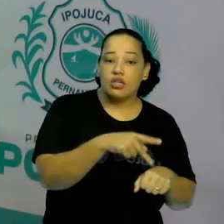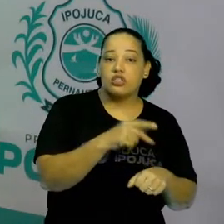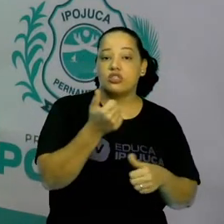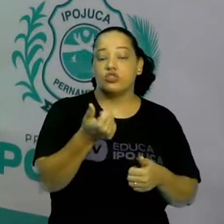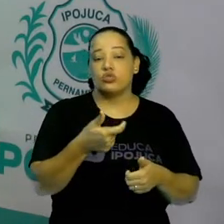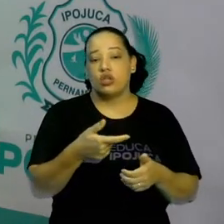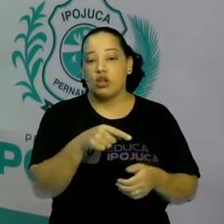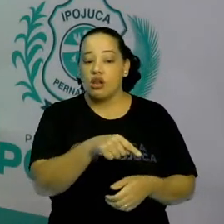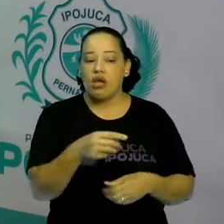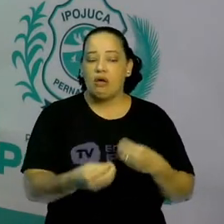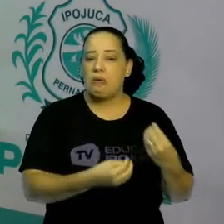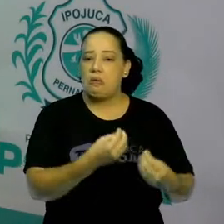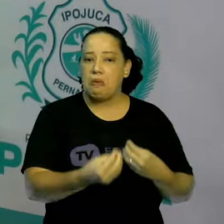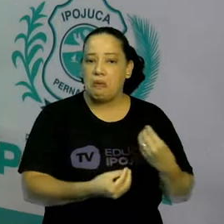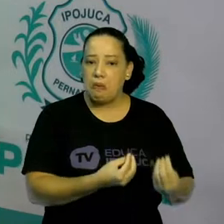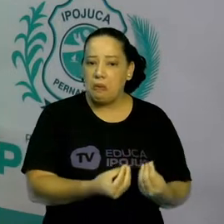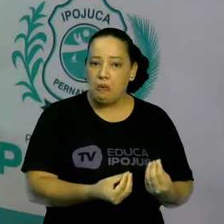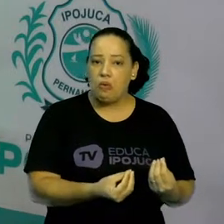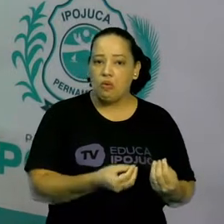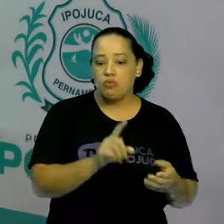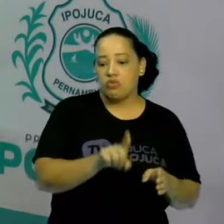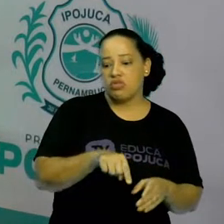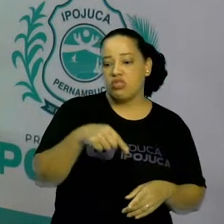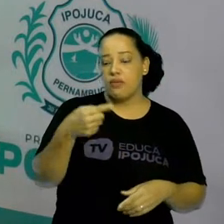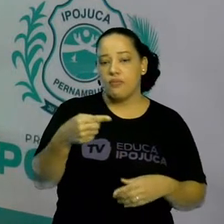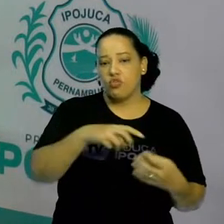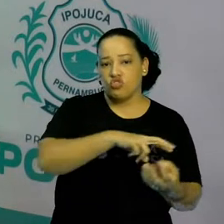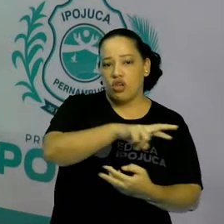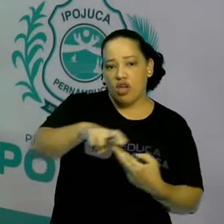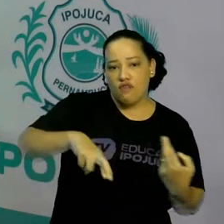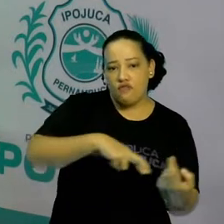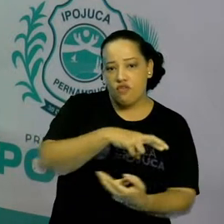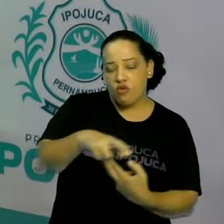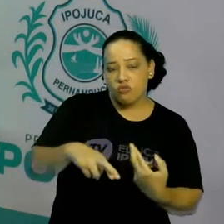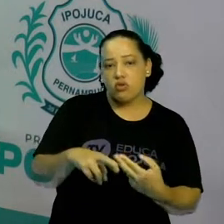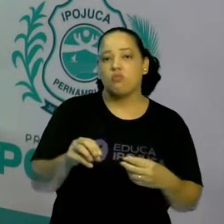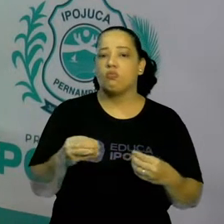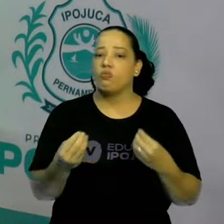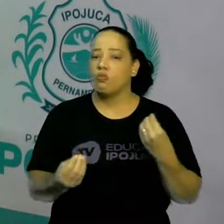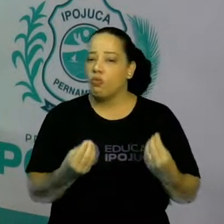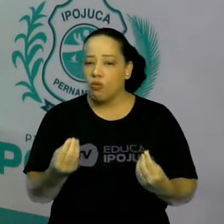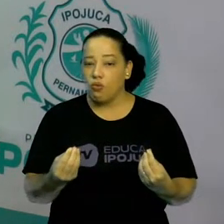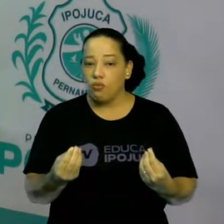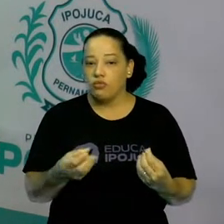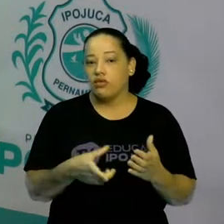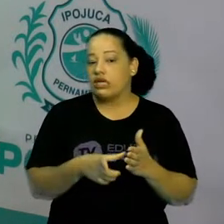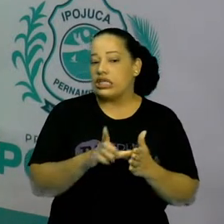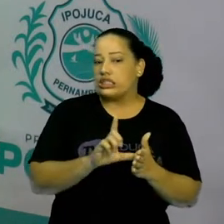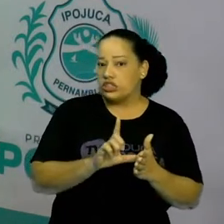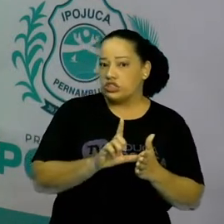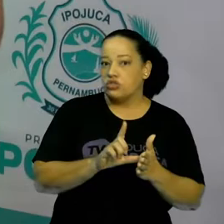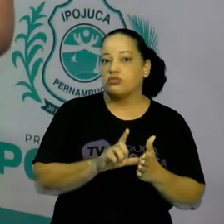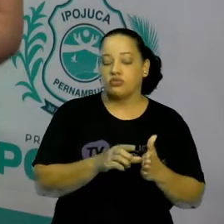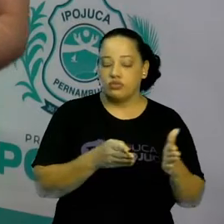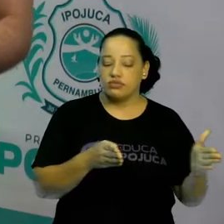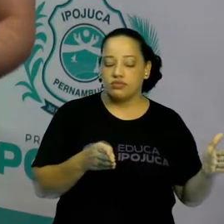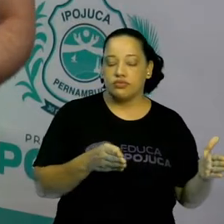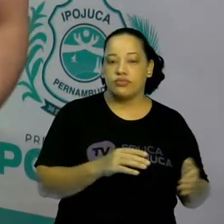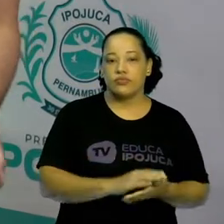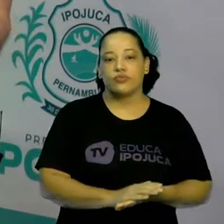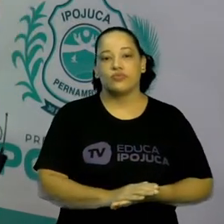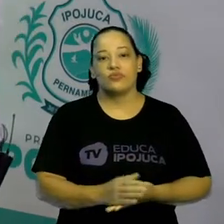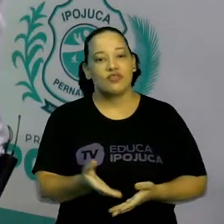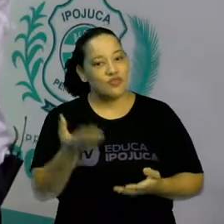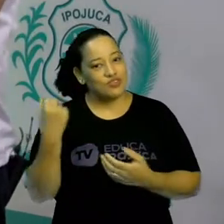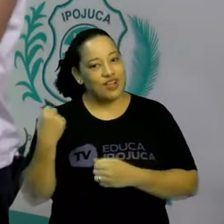da Revolução e como é que ela vai ficar depois da Revolução. Primeiramente vamos ver como ela era antes. Vamos lá então?